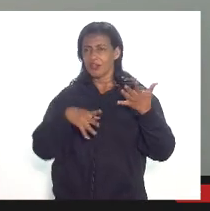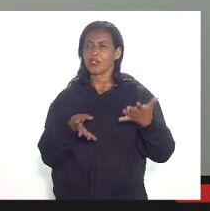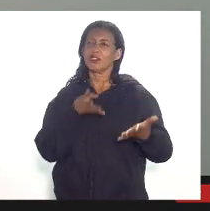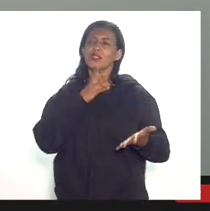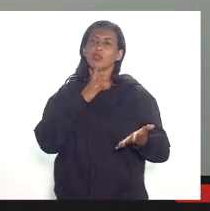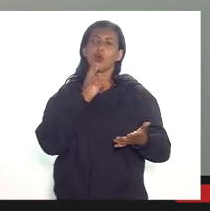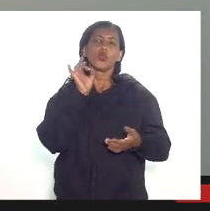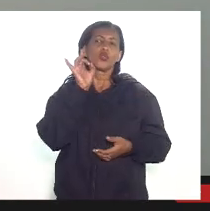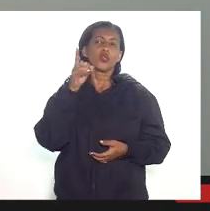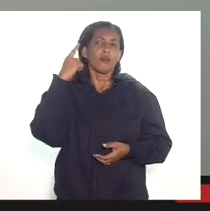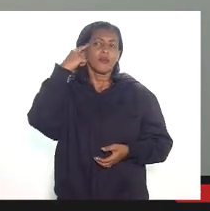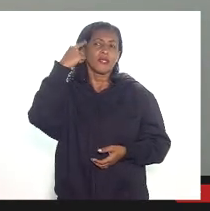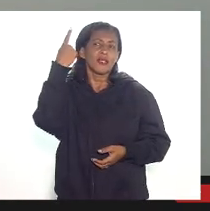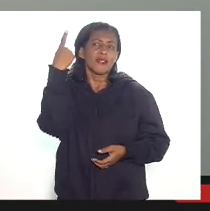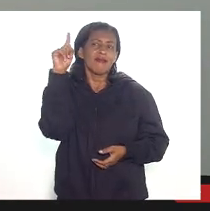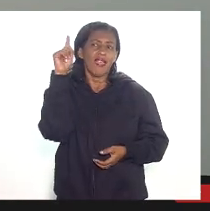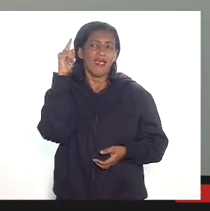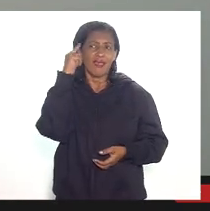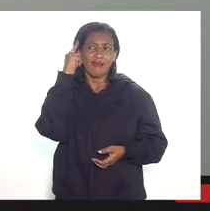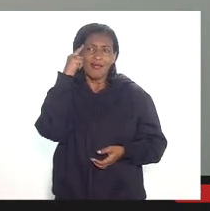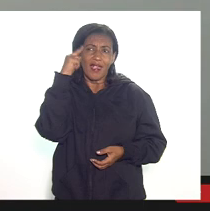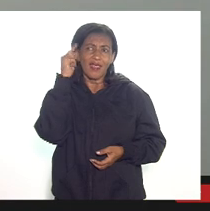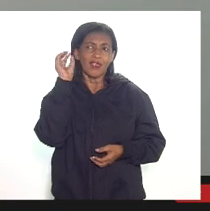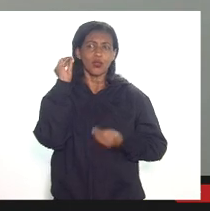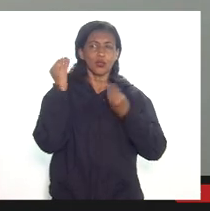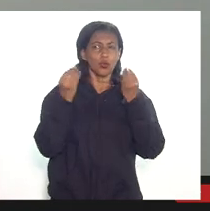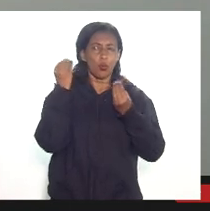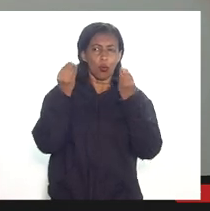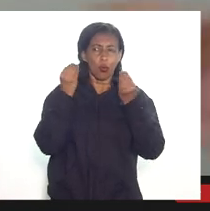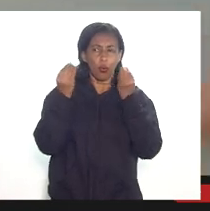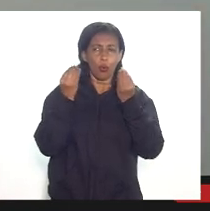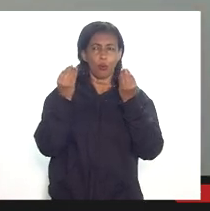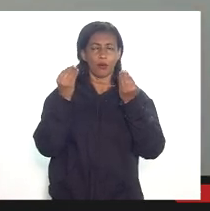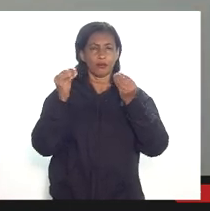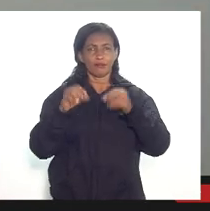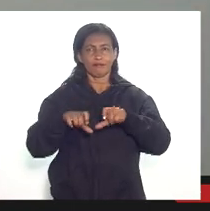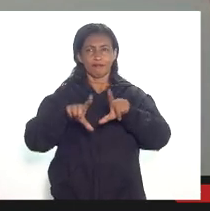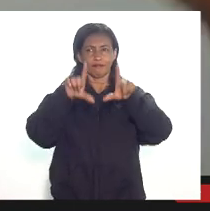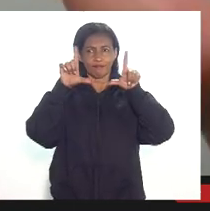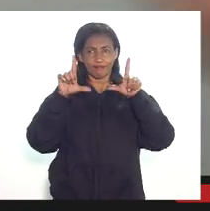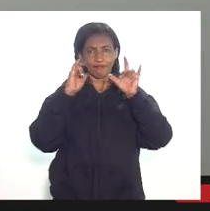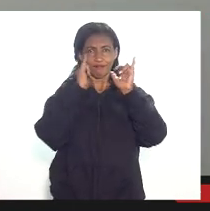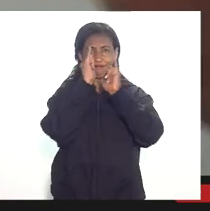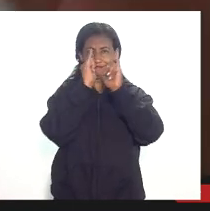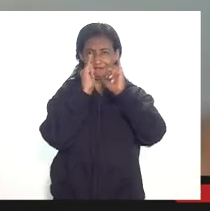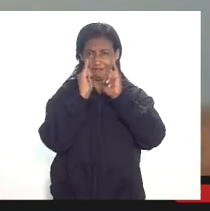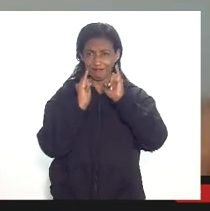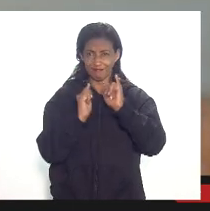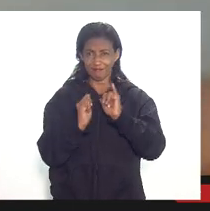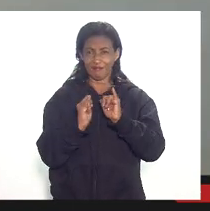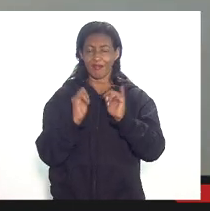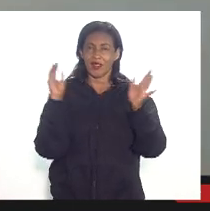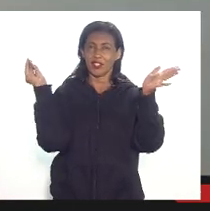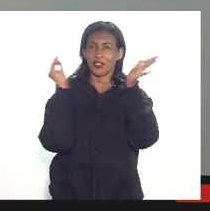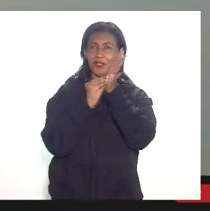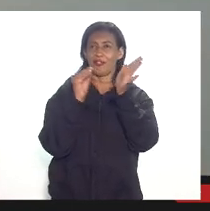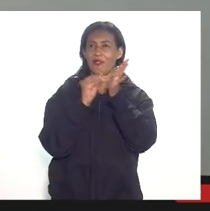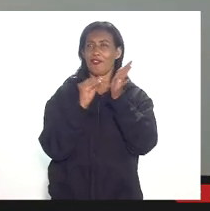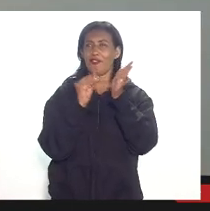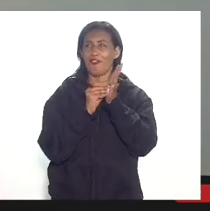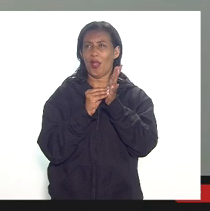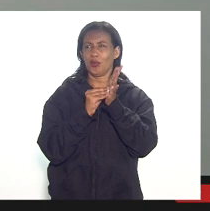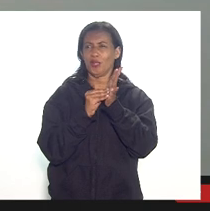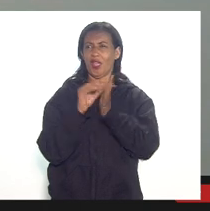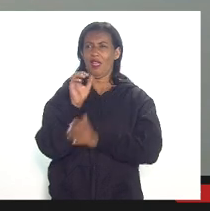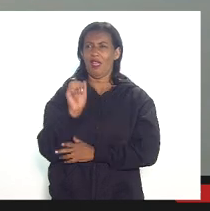ideia de como é um DAP ele é bem complexo embora tenha um grande número de informações eles são ainda mais complexos para ponto de vista da auditoria